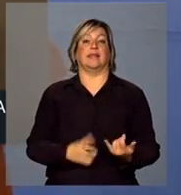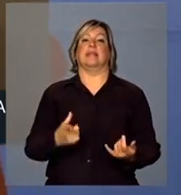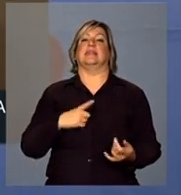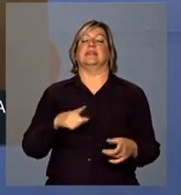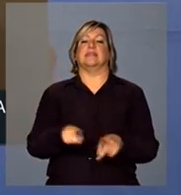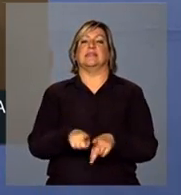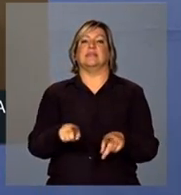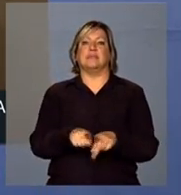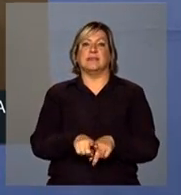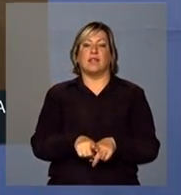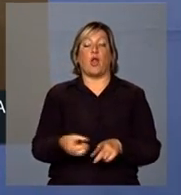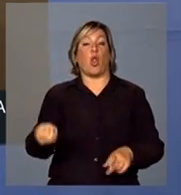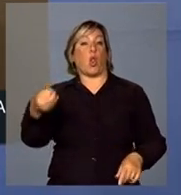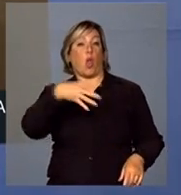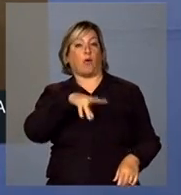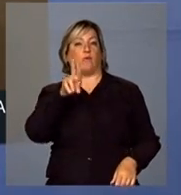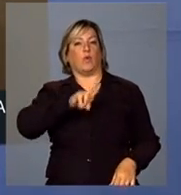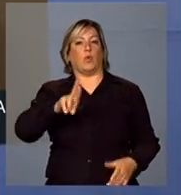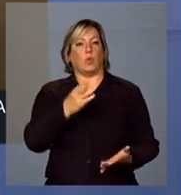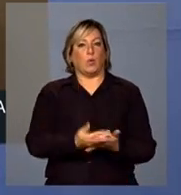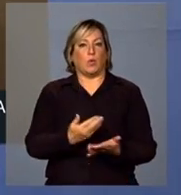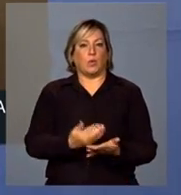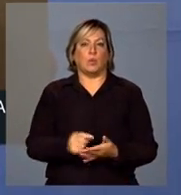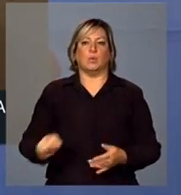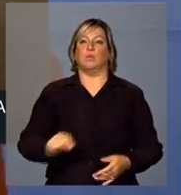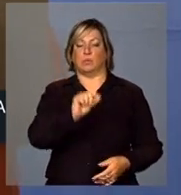pelas novas universidades.